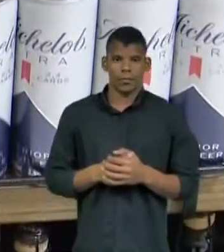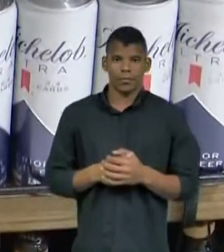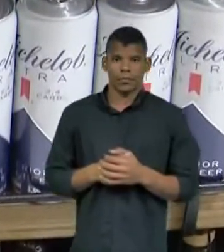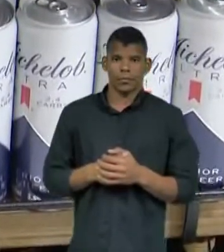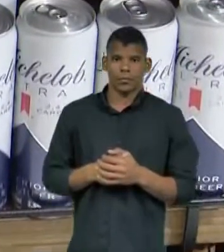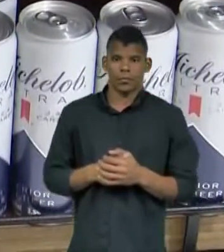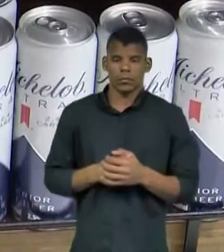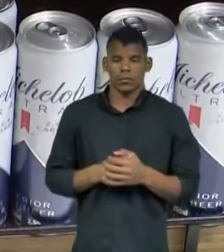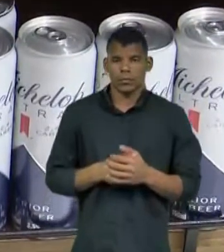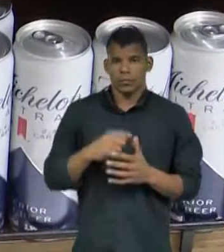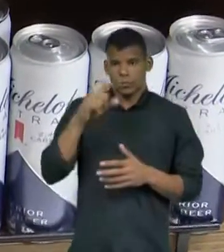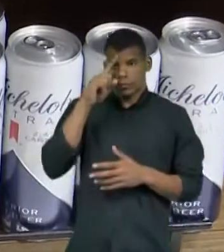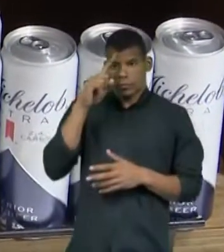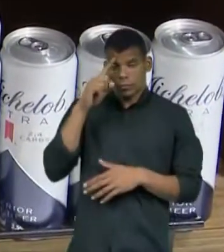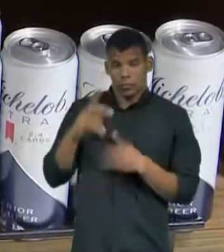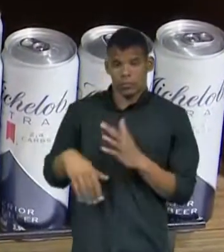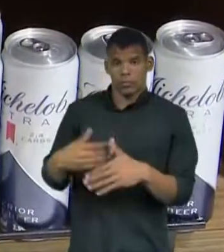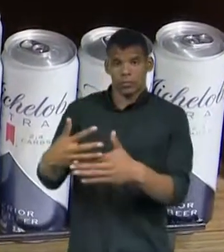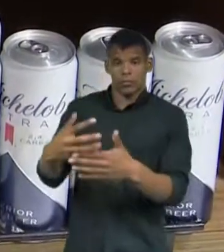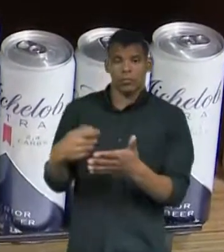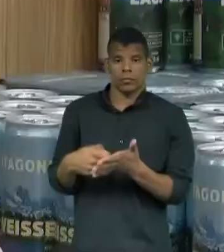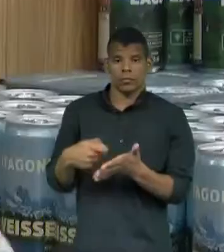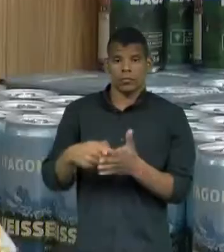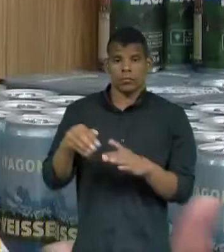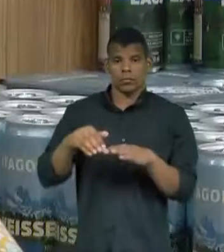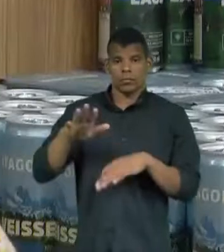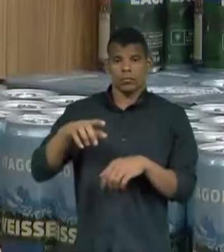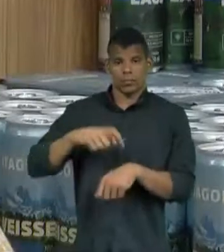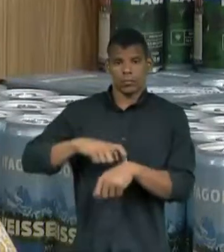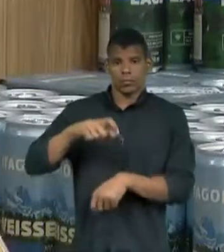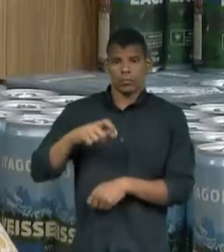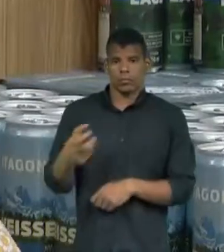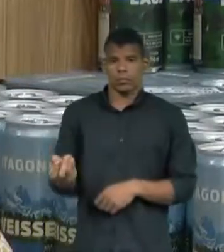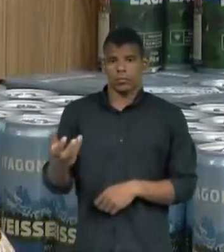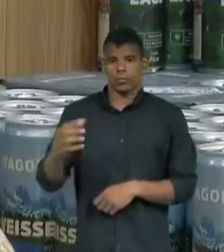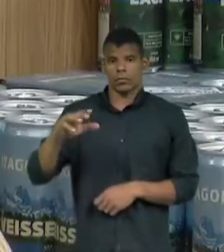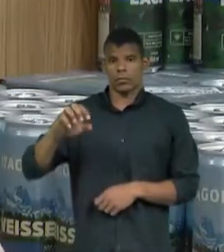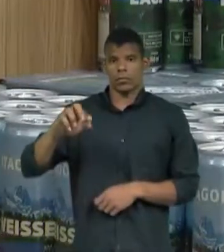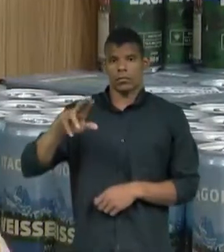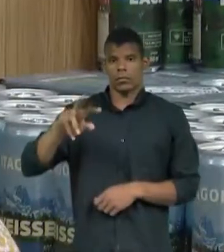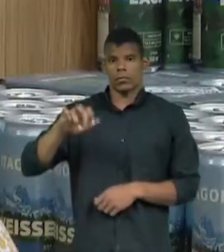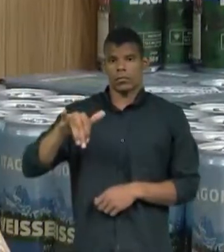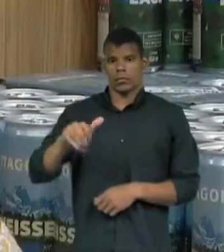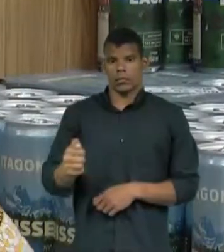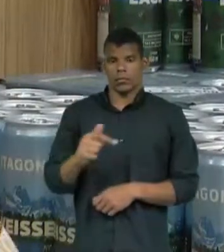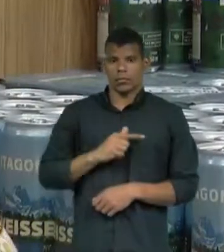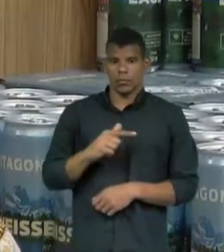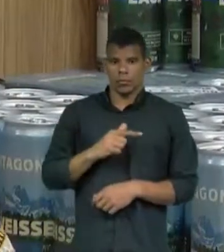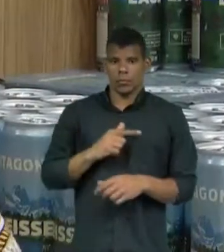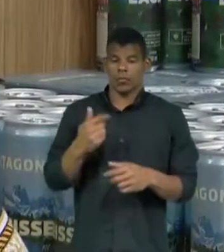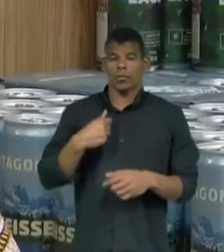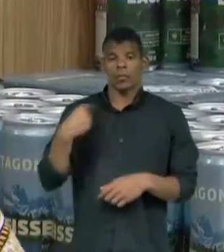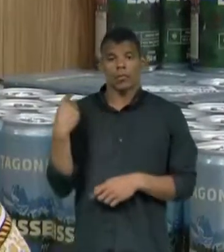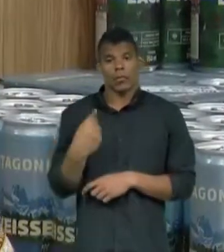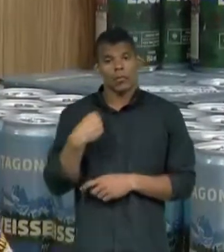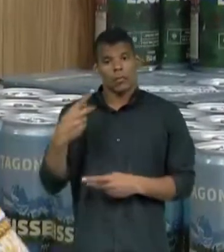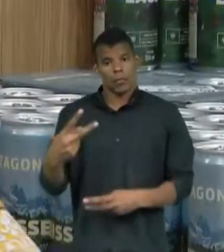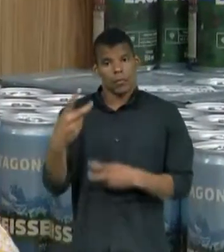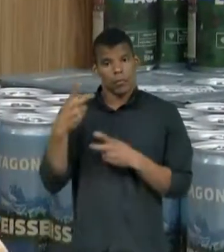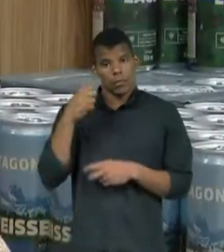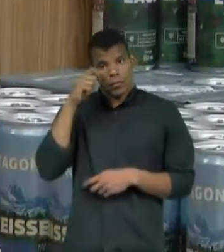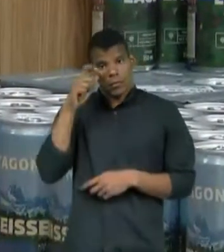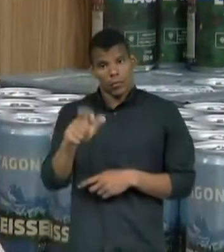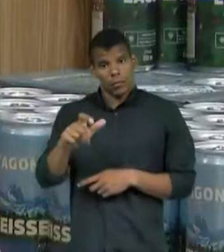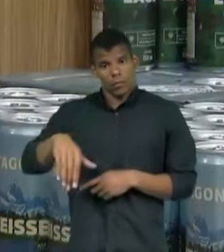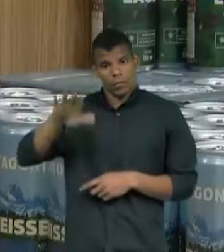torna mais exigente na hora de escolher a cerveja. Cada dia que passa, gente vê esse movimento maior, um interesse maior dos nossos clientes em